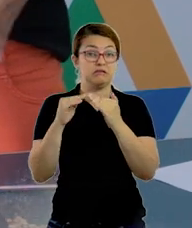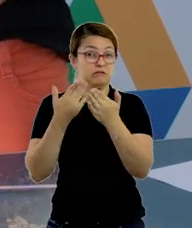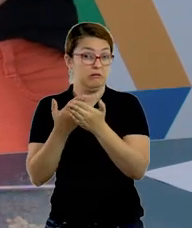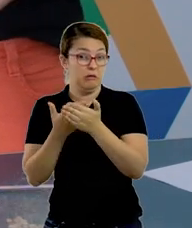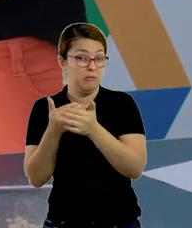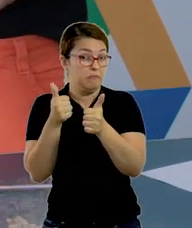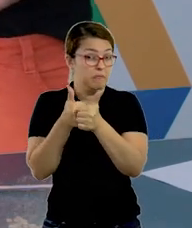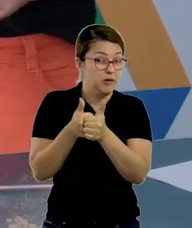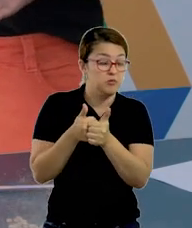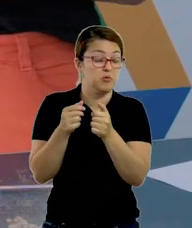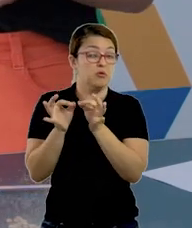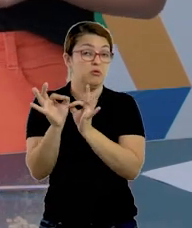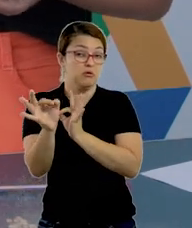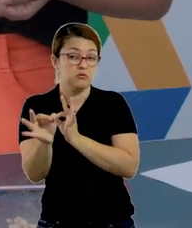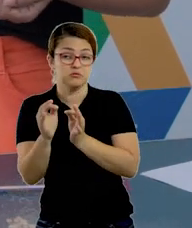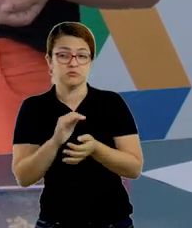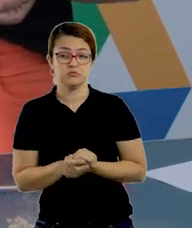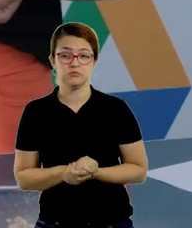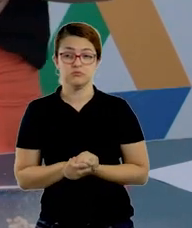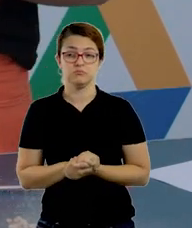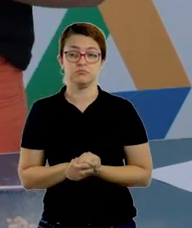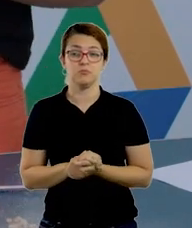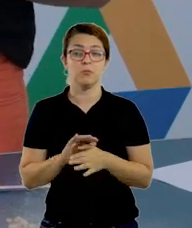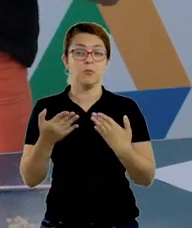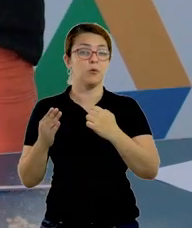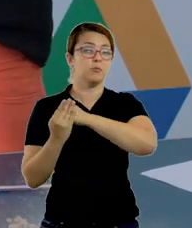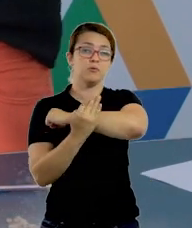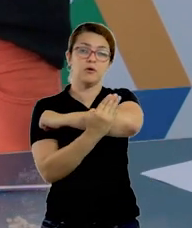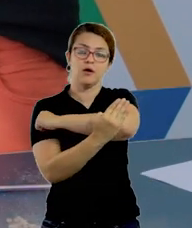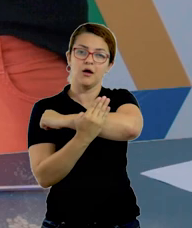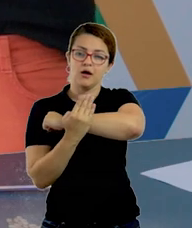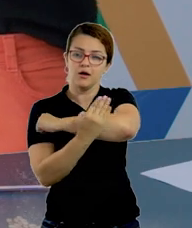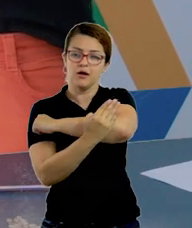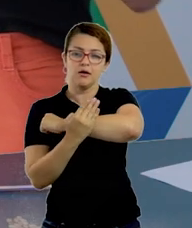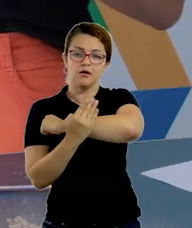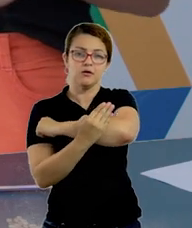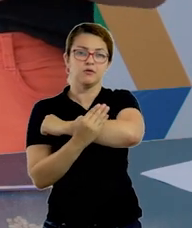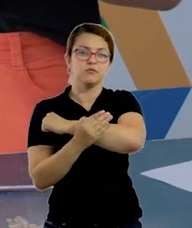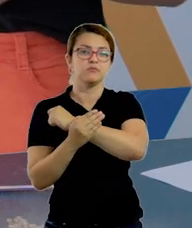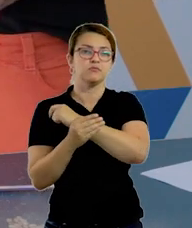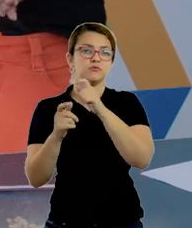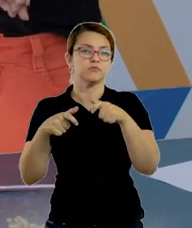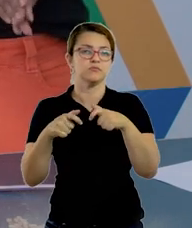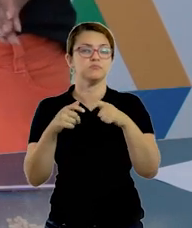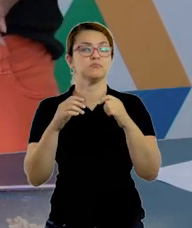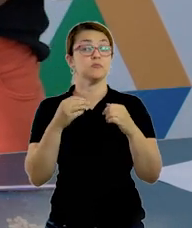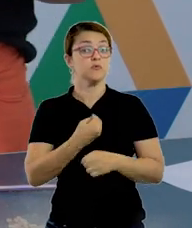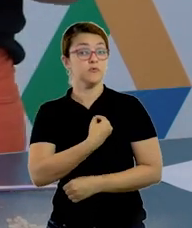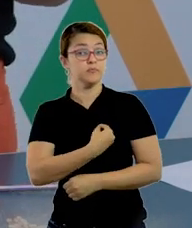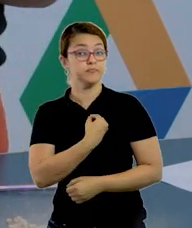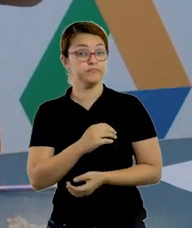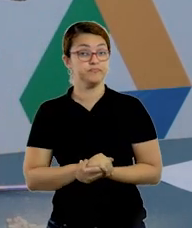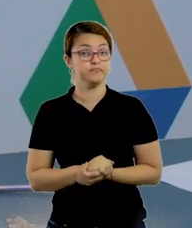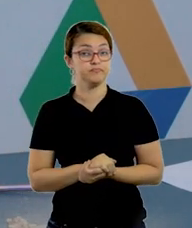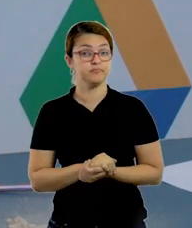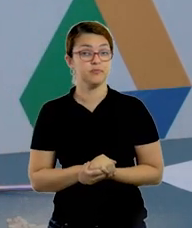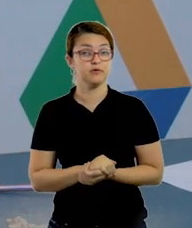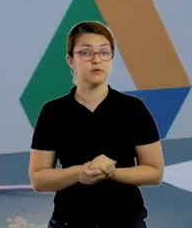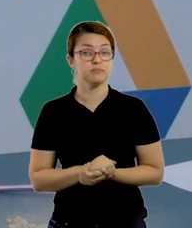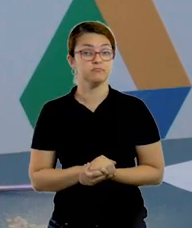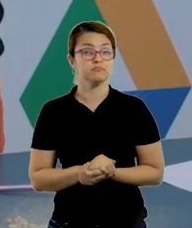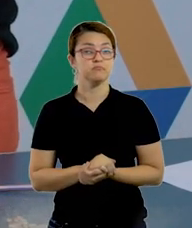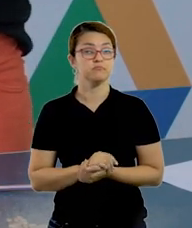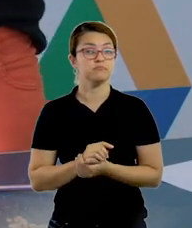adulto aí da sua casa, que eu tenho certeza que ele vai conseguir te ajudar, tá bom? E a última, ela fala, descreva as características do seu bairro. Descrever as